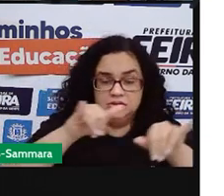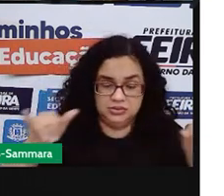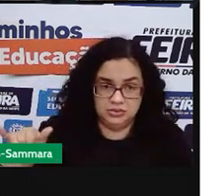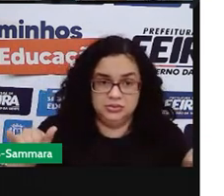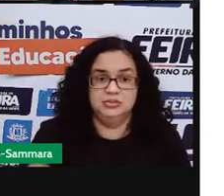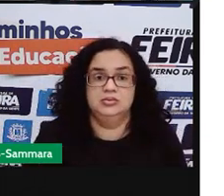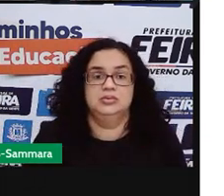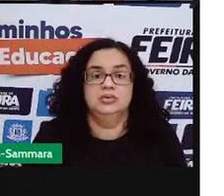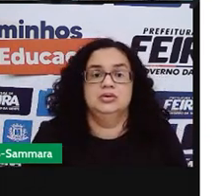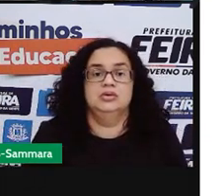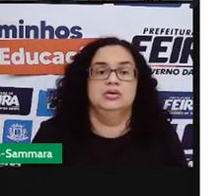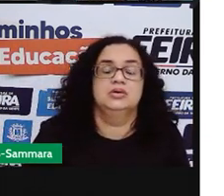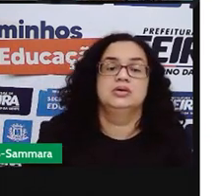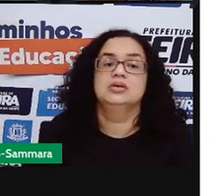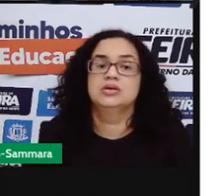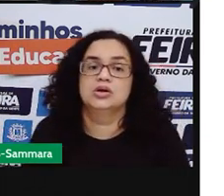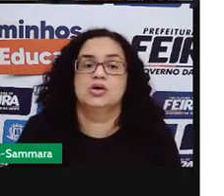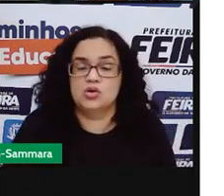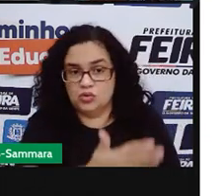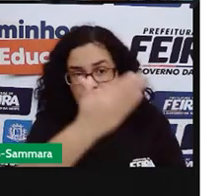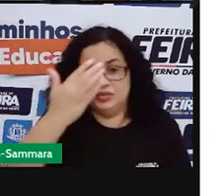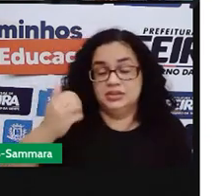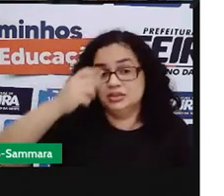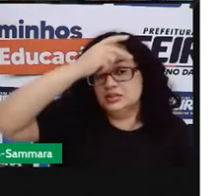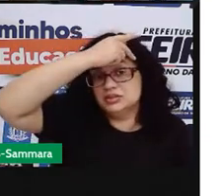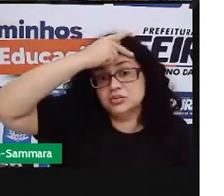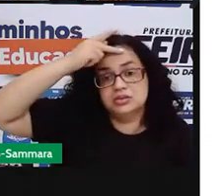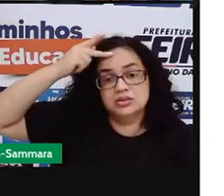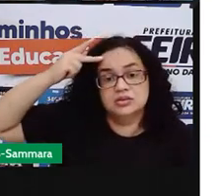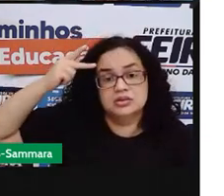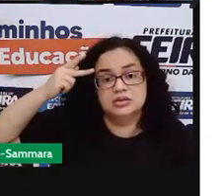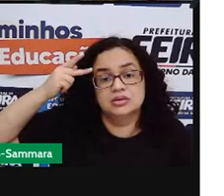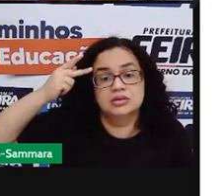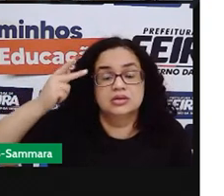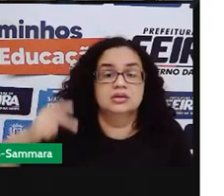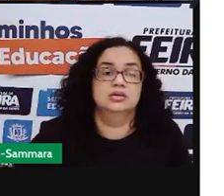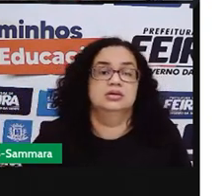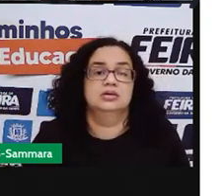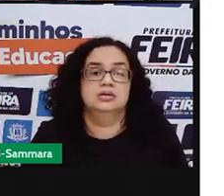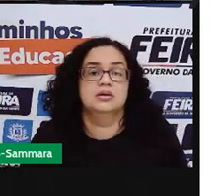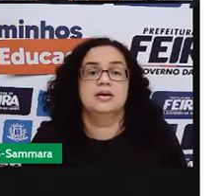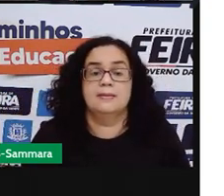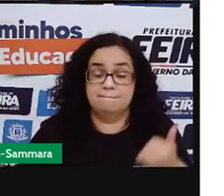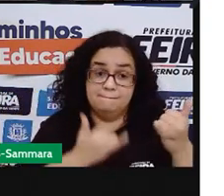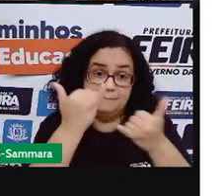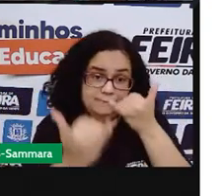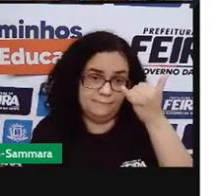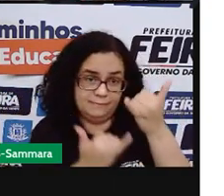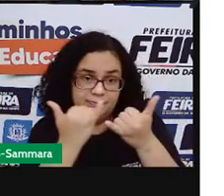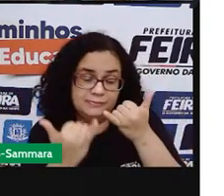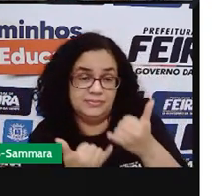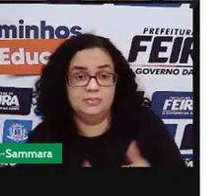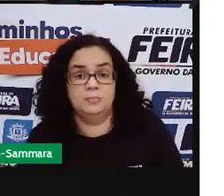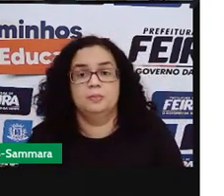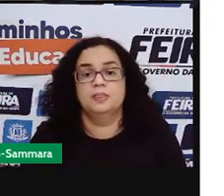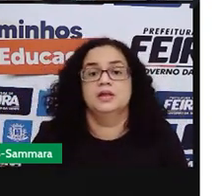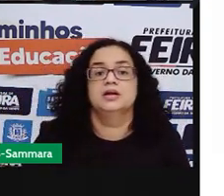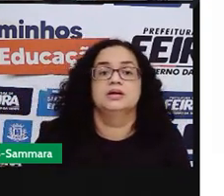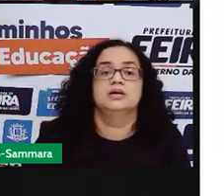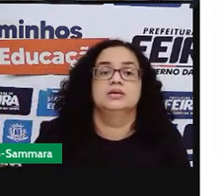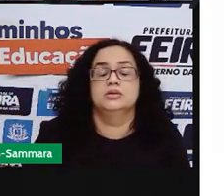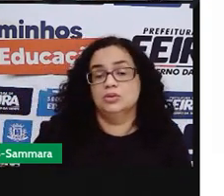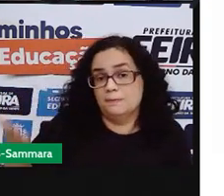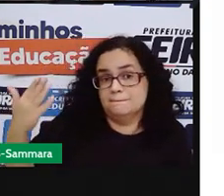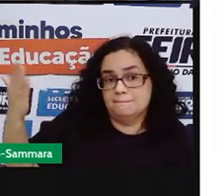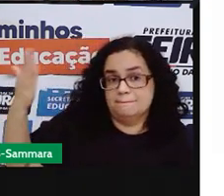publicitário é convidando as pessoas a resgatarem as brincadeiras e os brinquedos